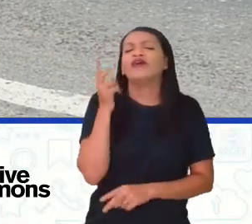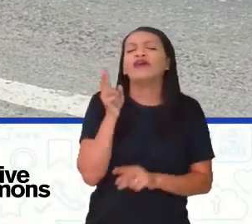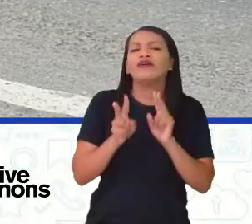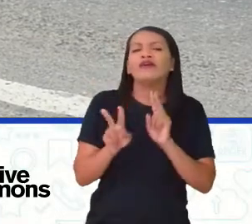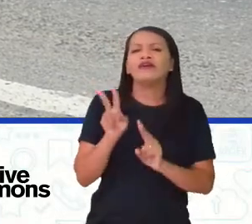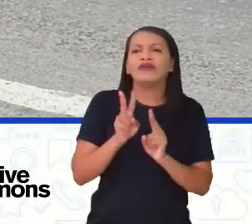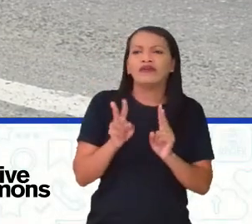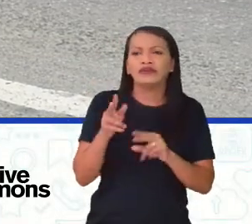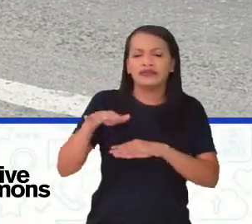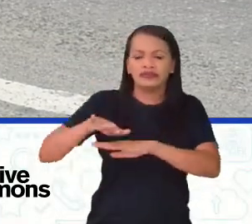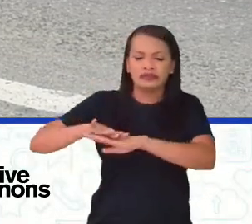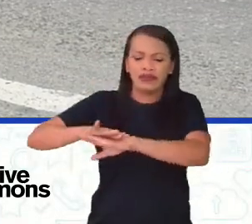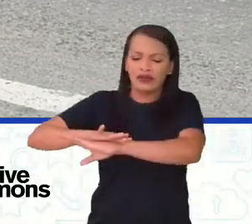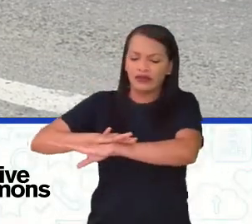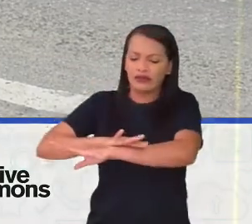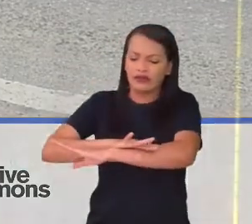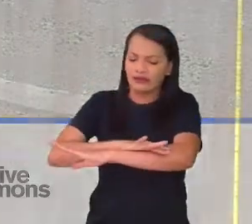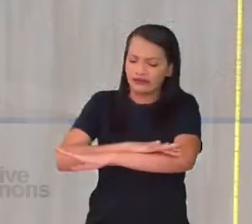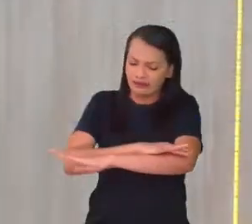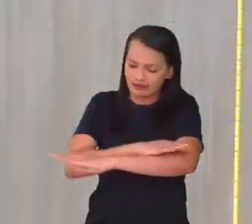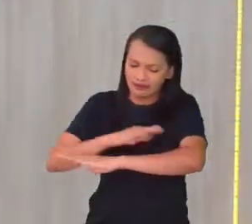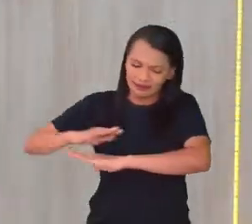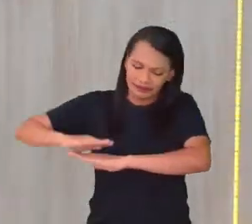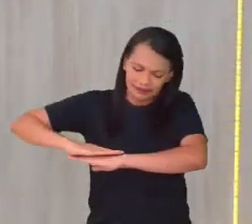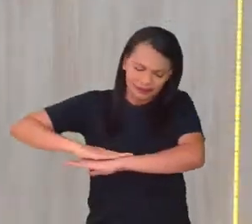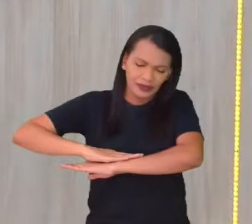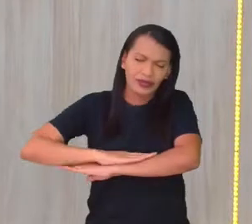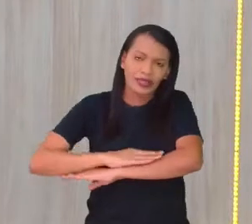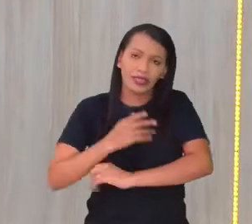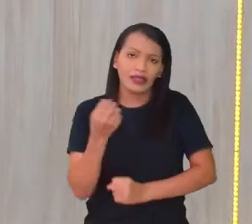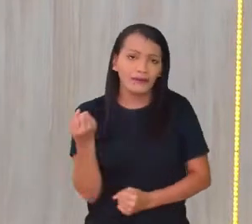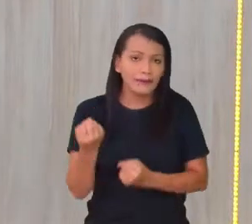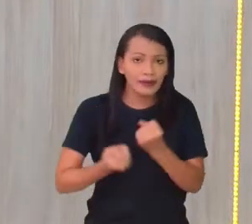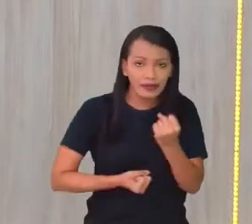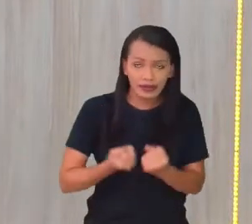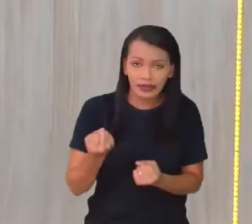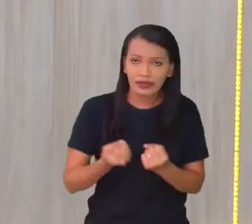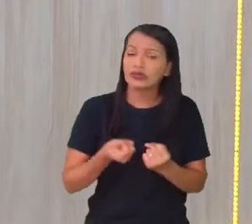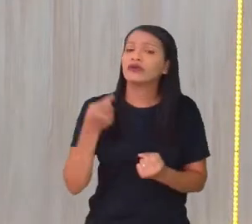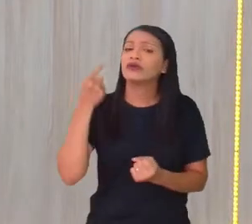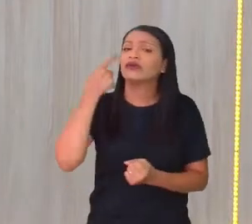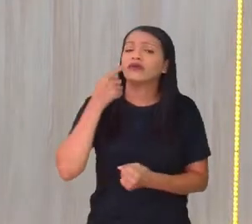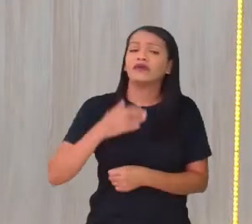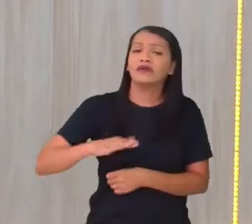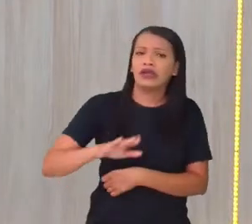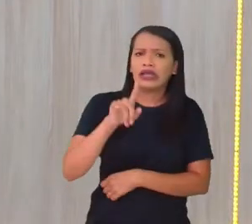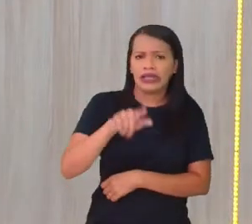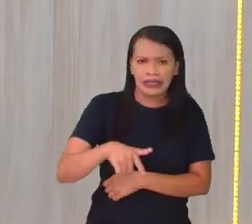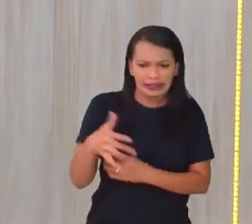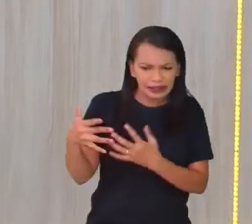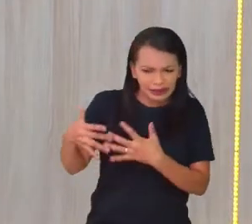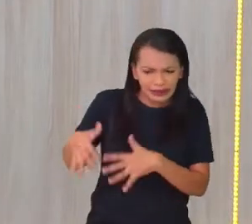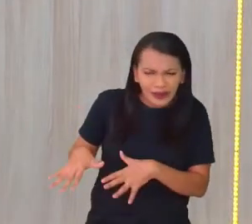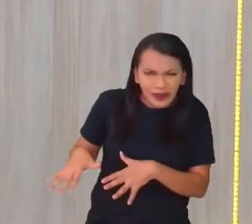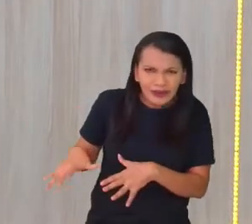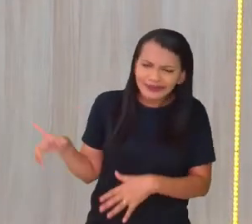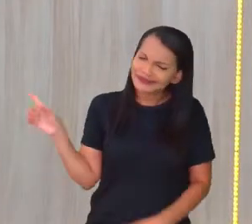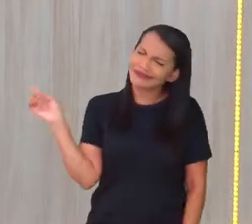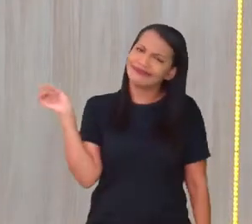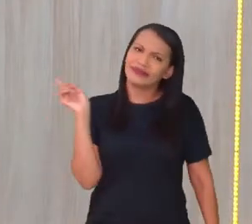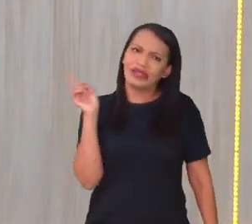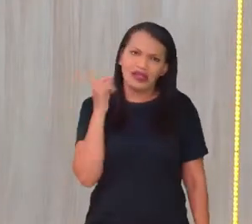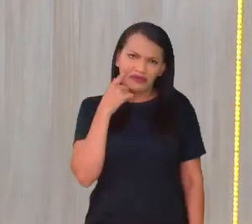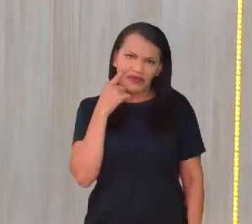um asfaltozinho numa determinada rua. Então, ou seja, o asfalto é natural? Foi a